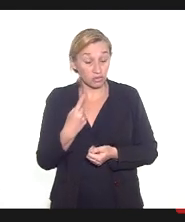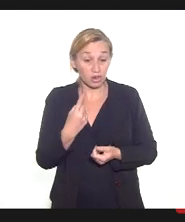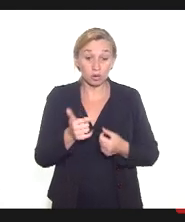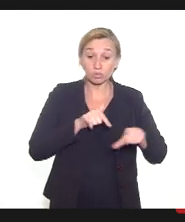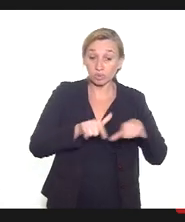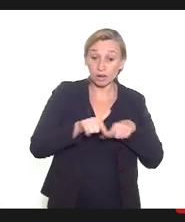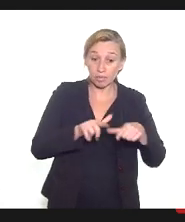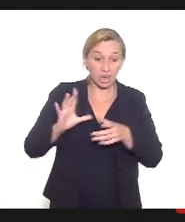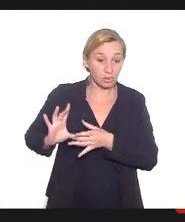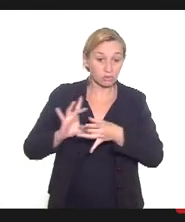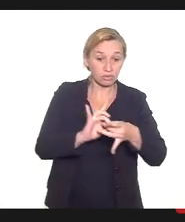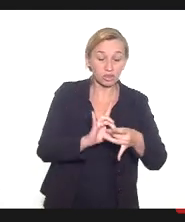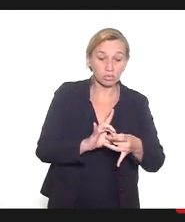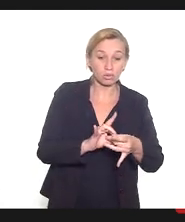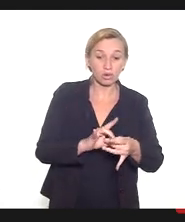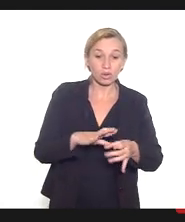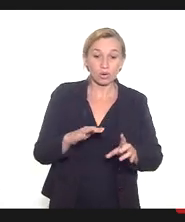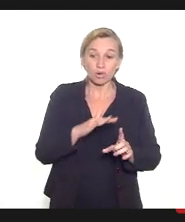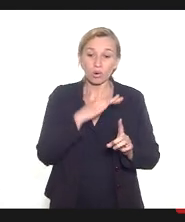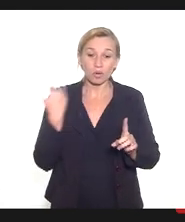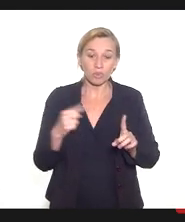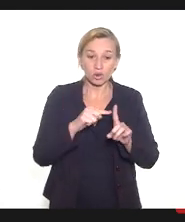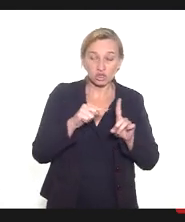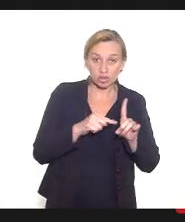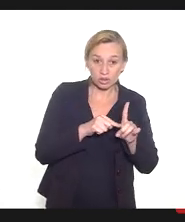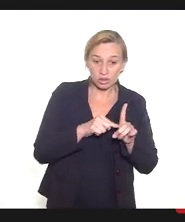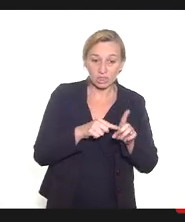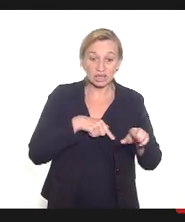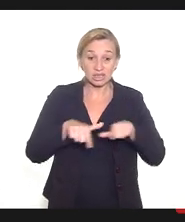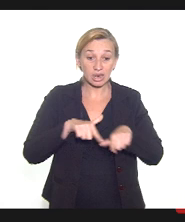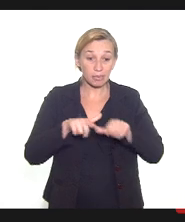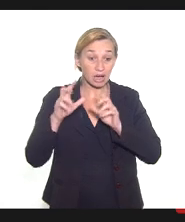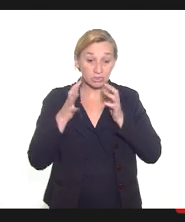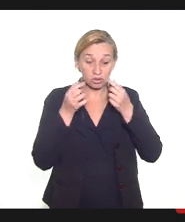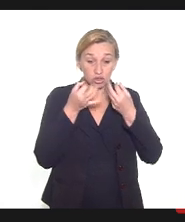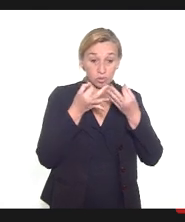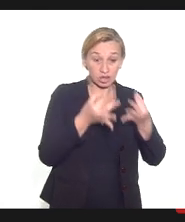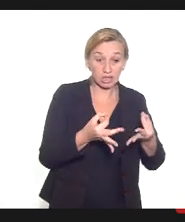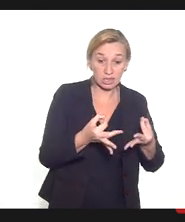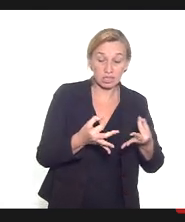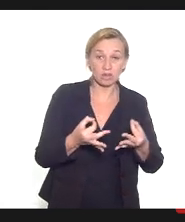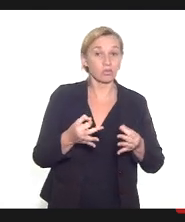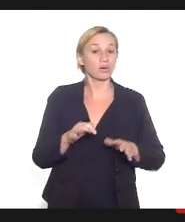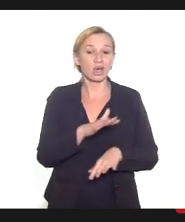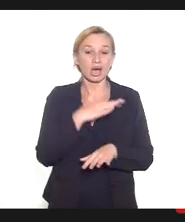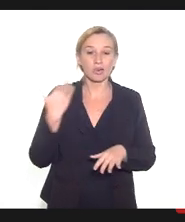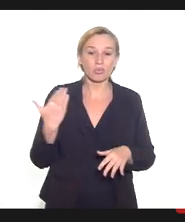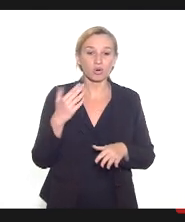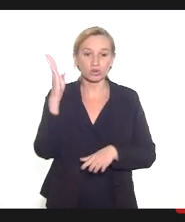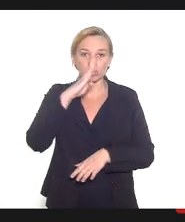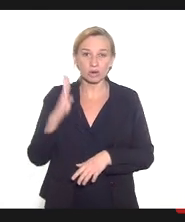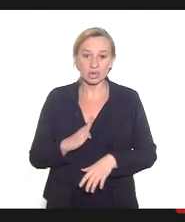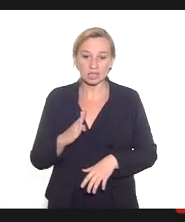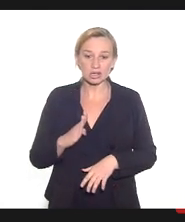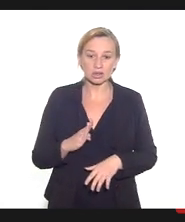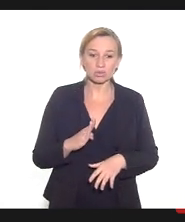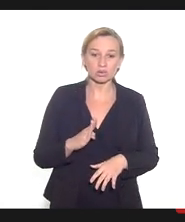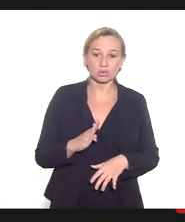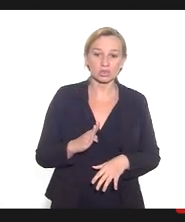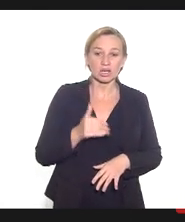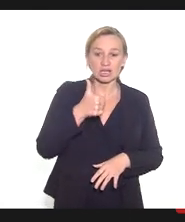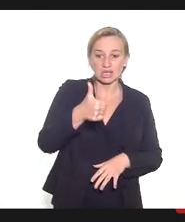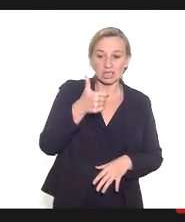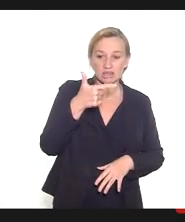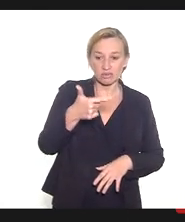trabalho com 20 mortes maternas. Esse trabalho aqui que chamou muita atenção a tragédia da morte no Brasil, 120 mortes,